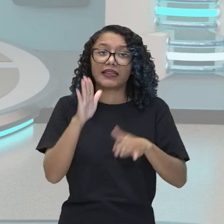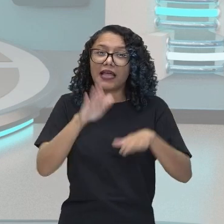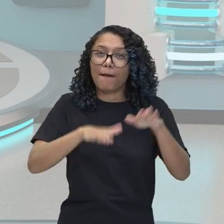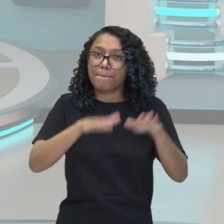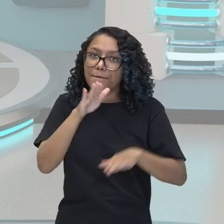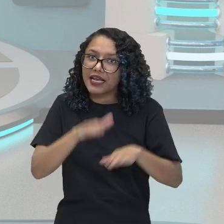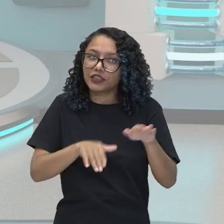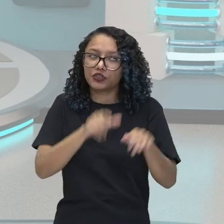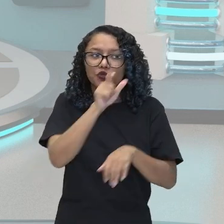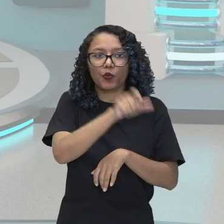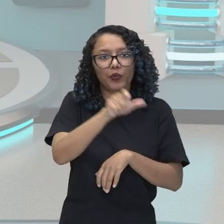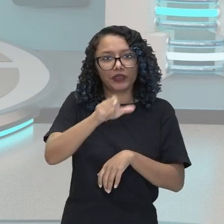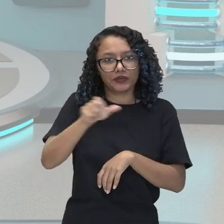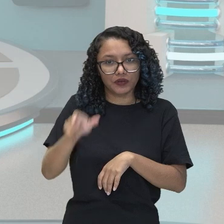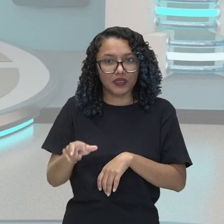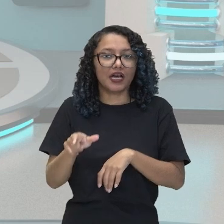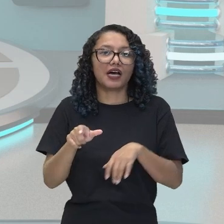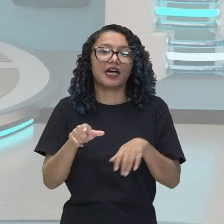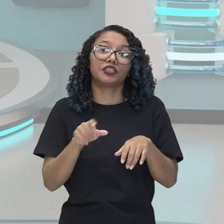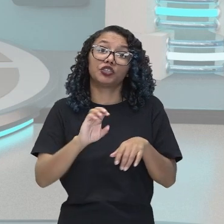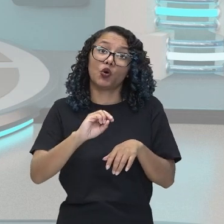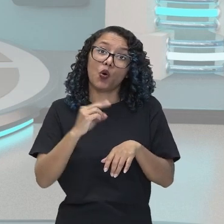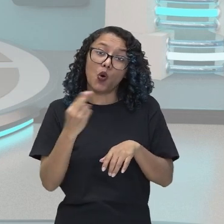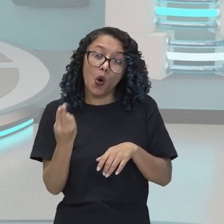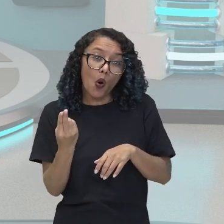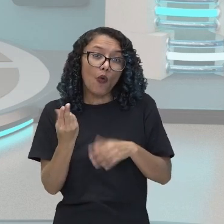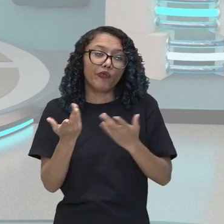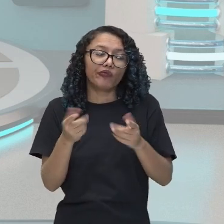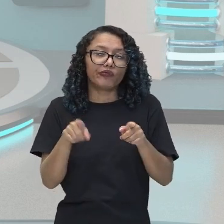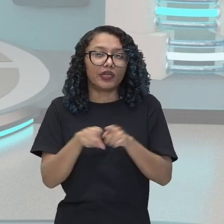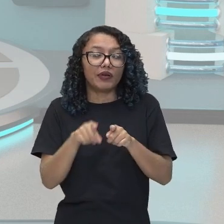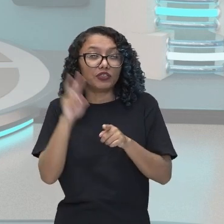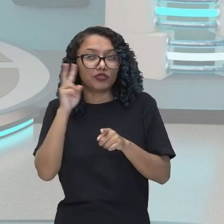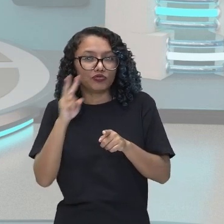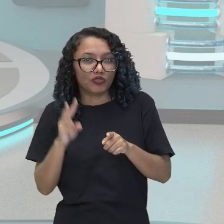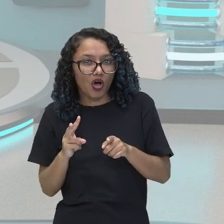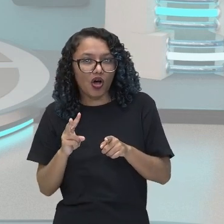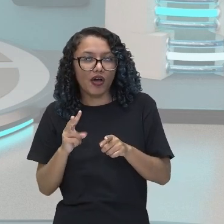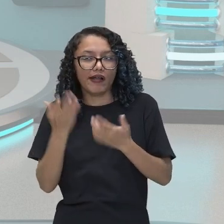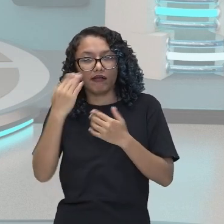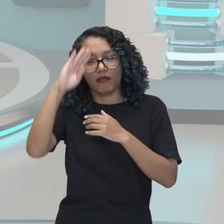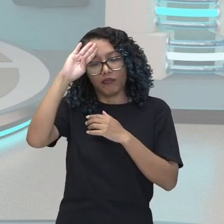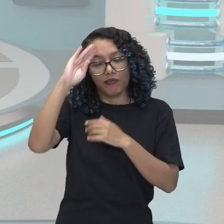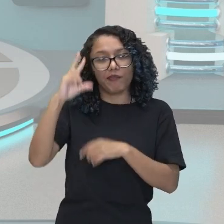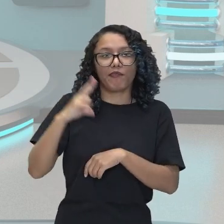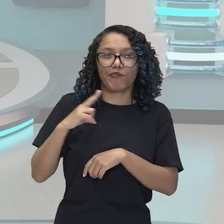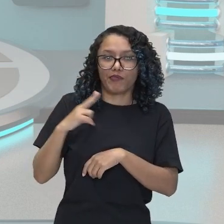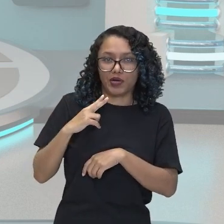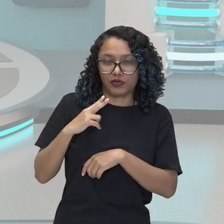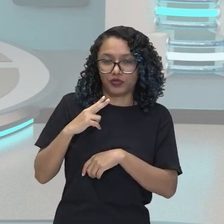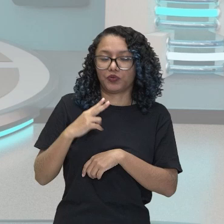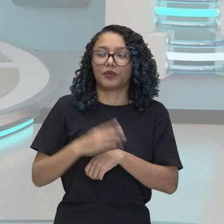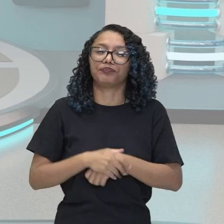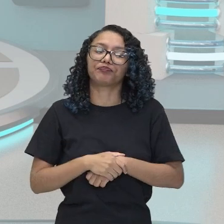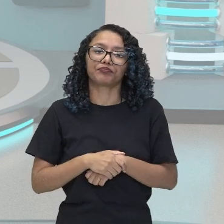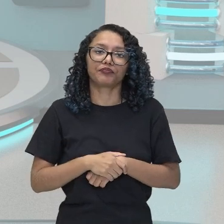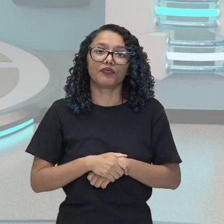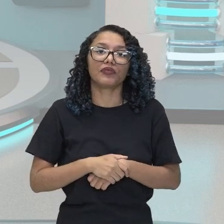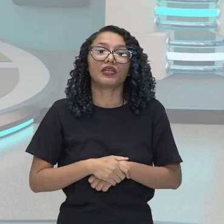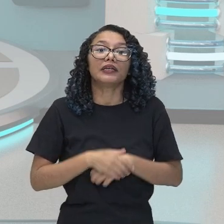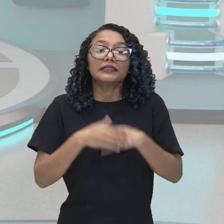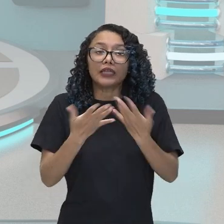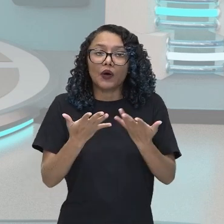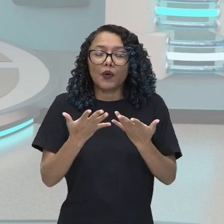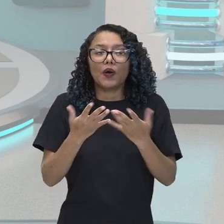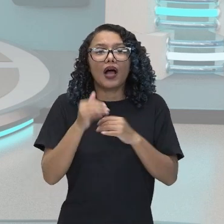ou funções dramáticas particulares. A narrativa é, na maioria das vezes,